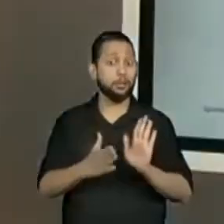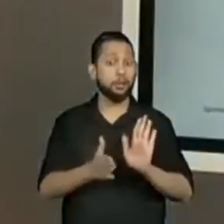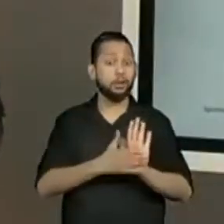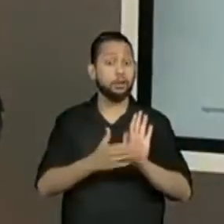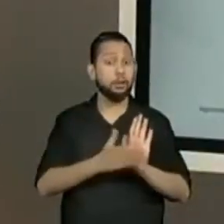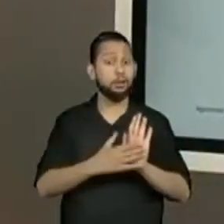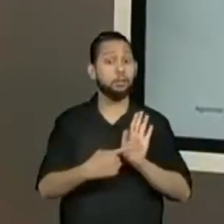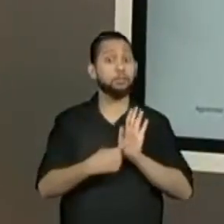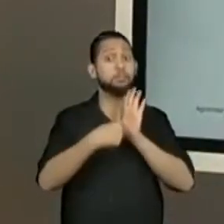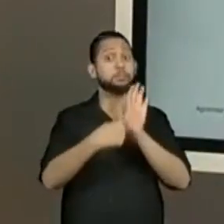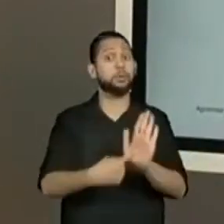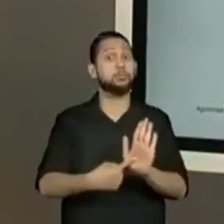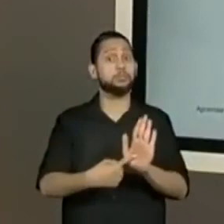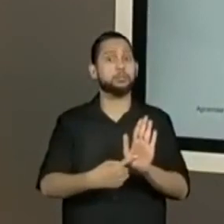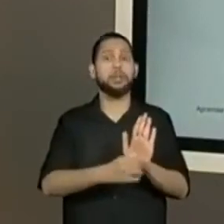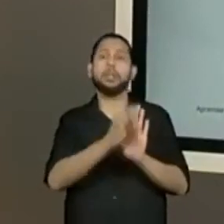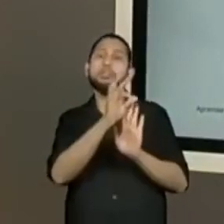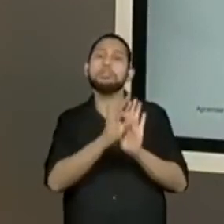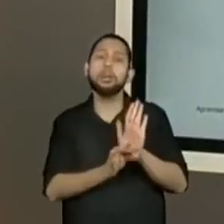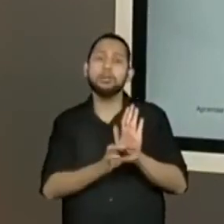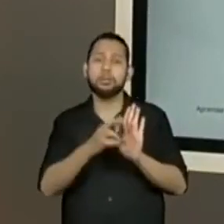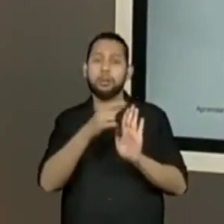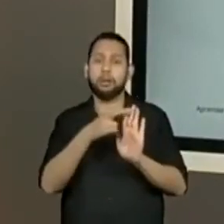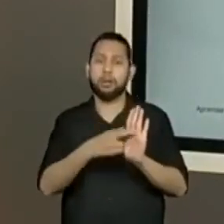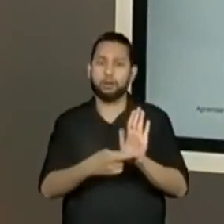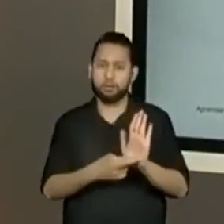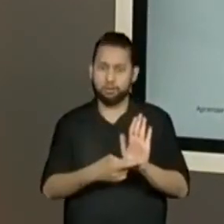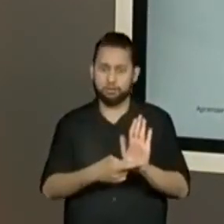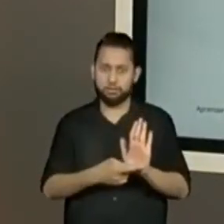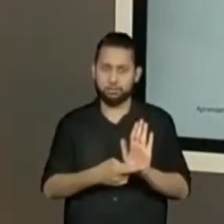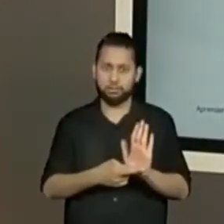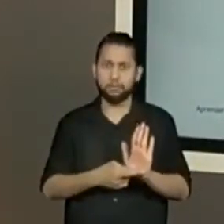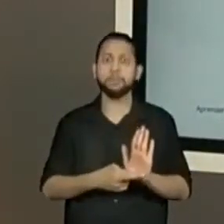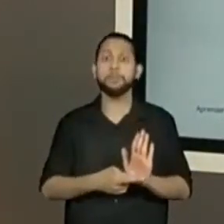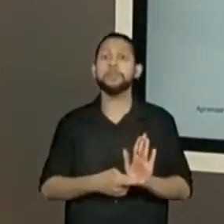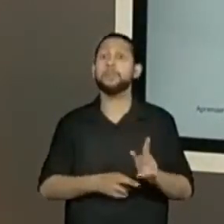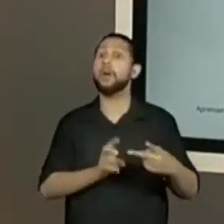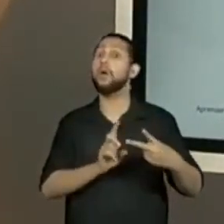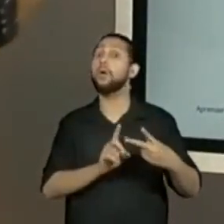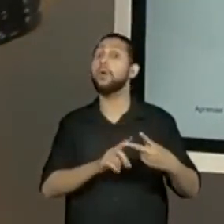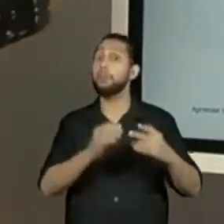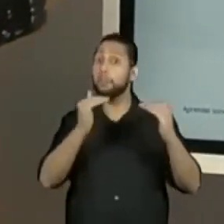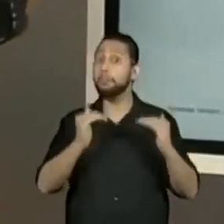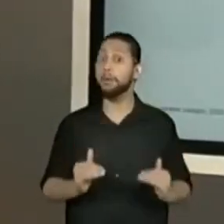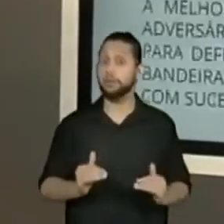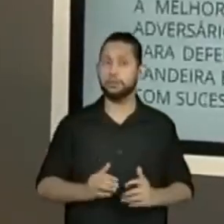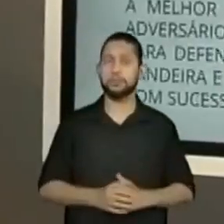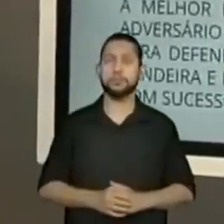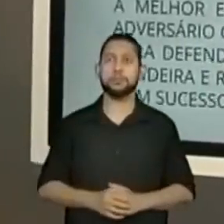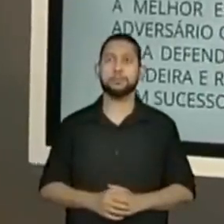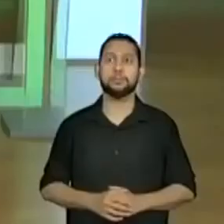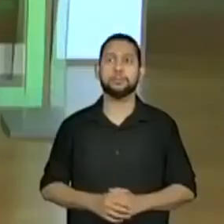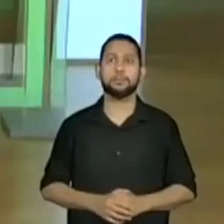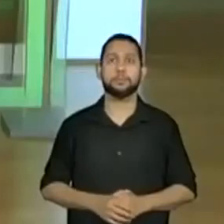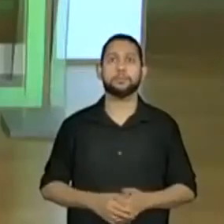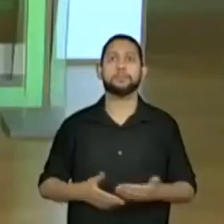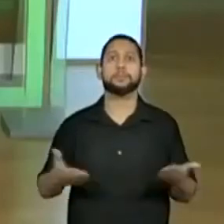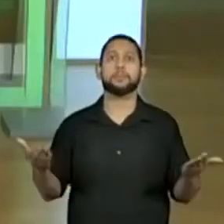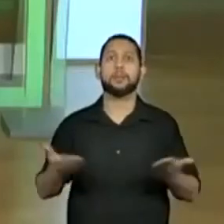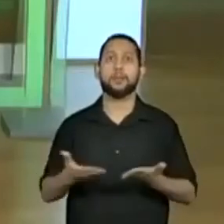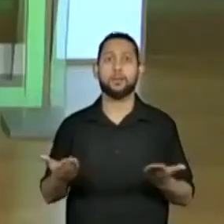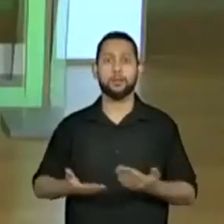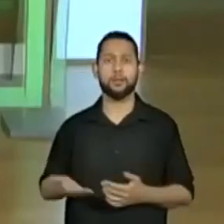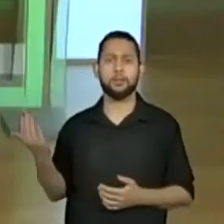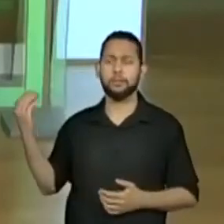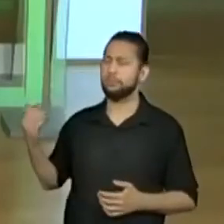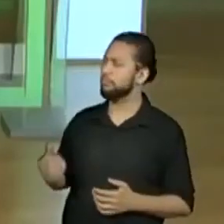parte de um texto que a gente chama regras de brincadeiras. Vamos ver a segunda parte? Olha lá a segunda